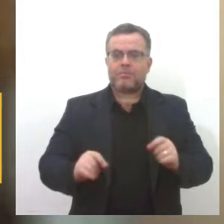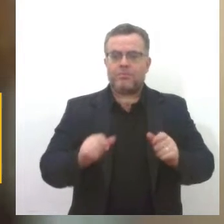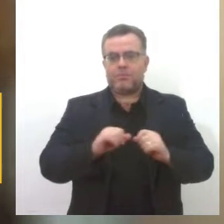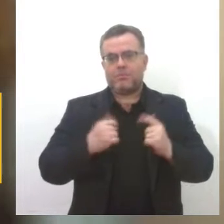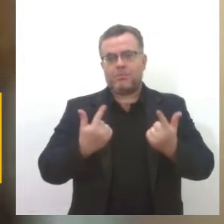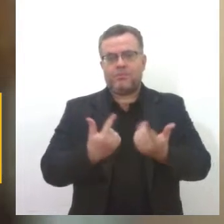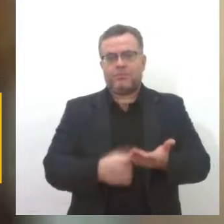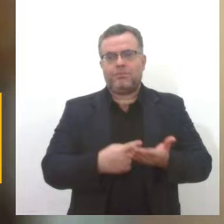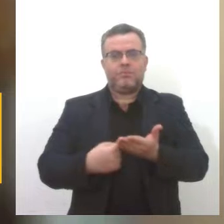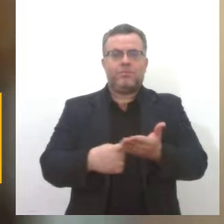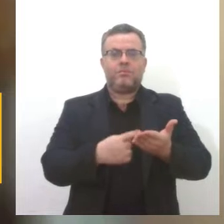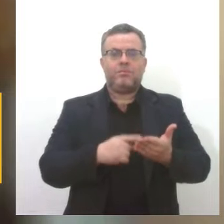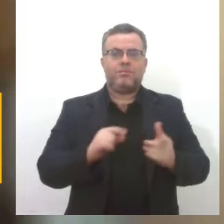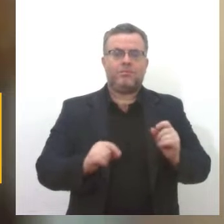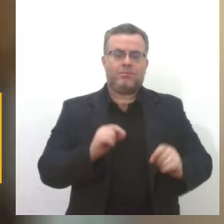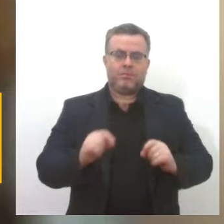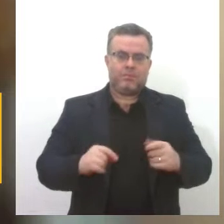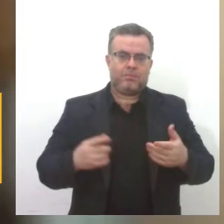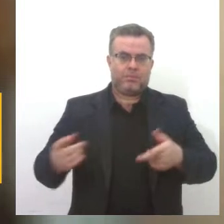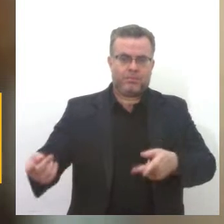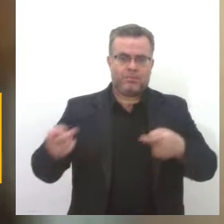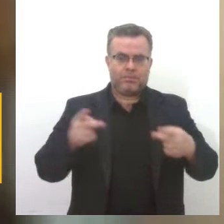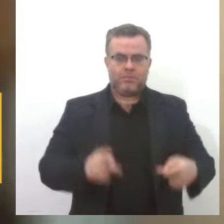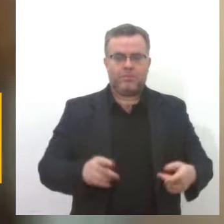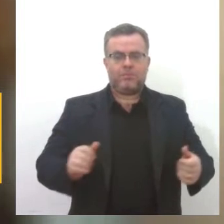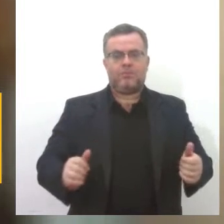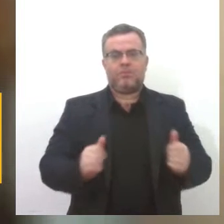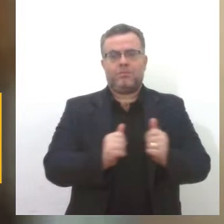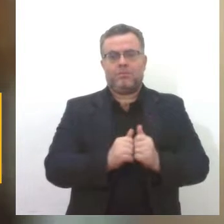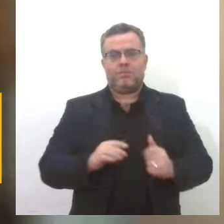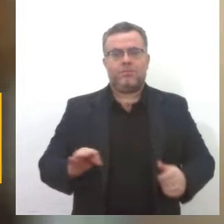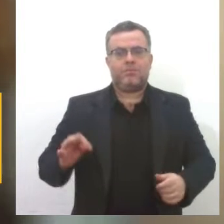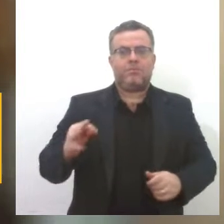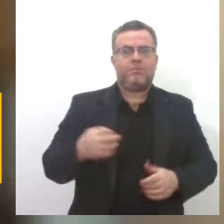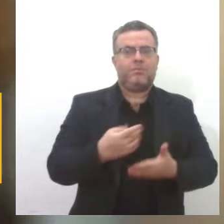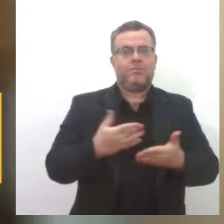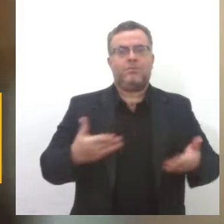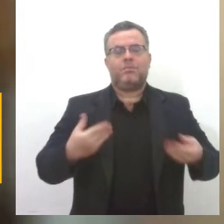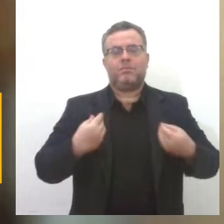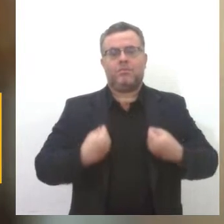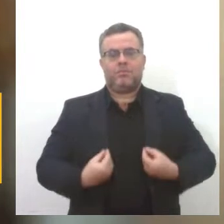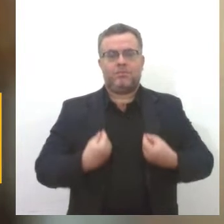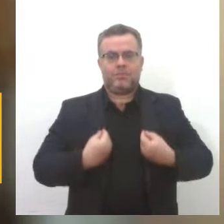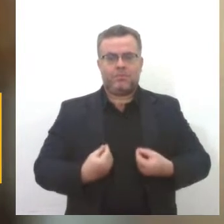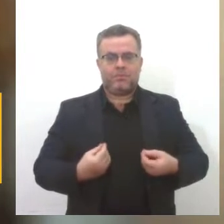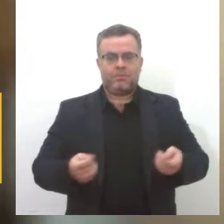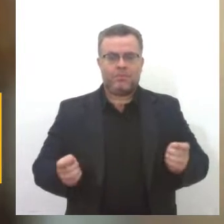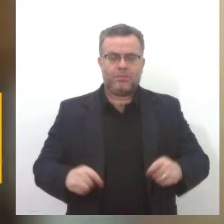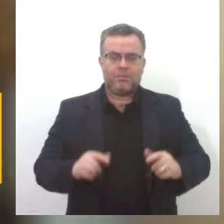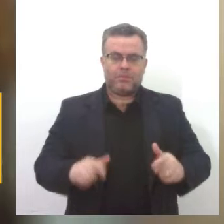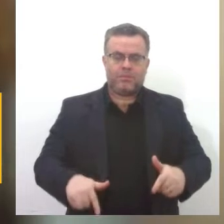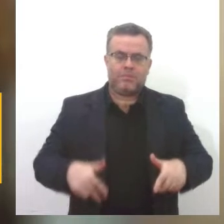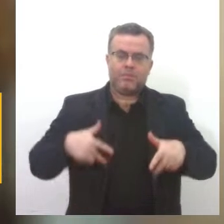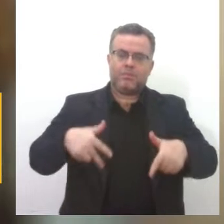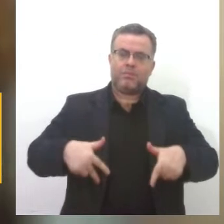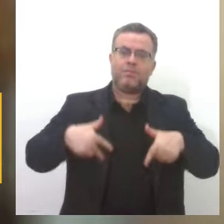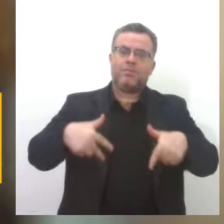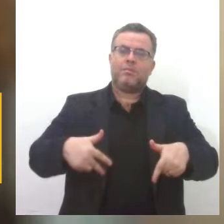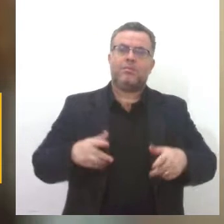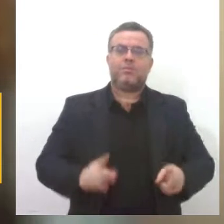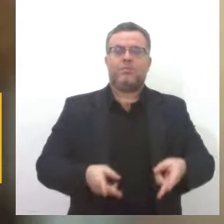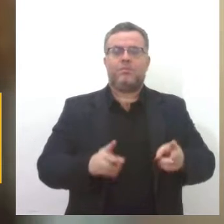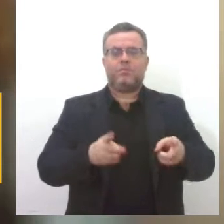nossas sessões, em convite também aos parlamentares e a todos que queiram e que militam nessa luta